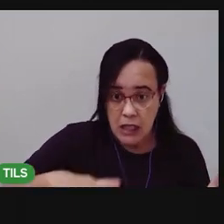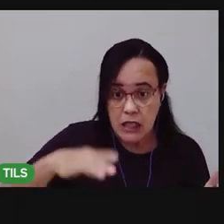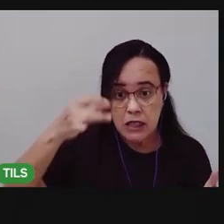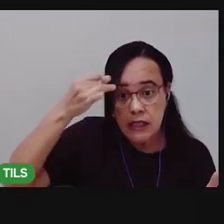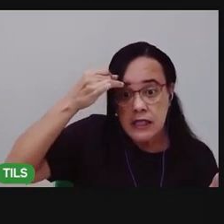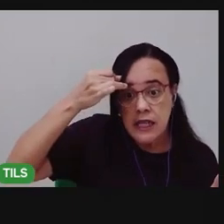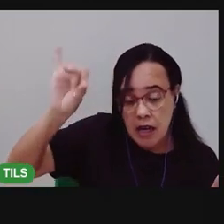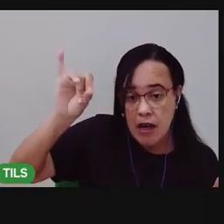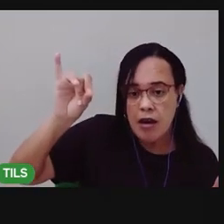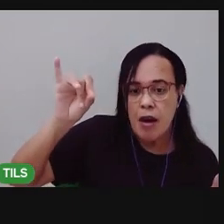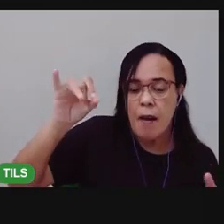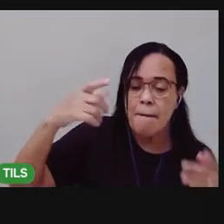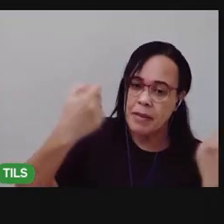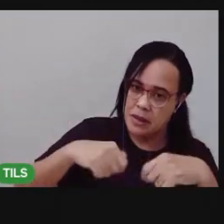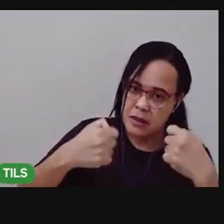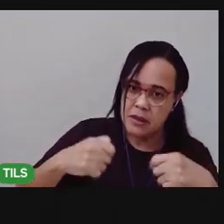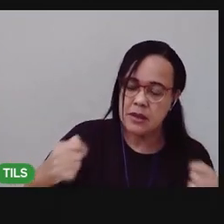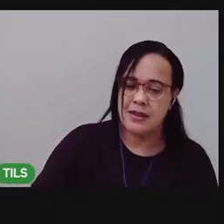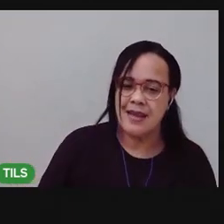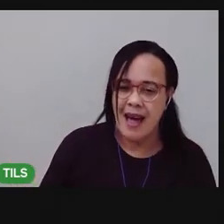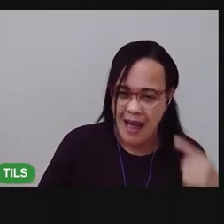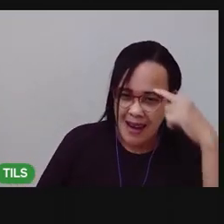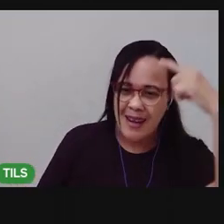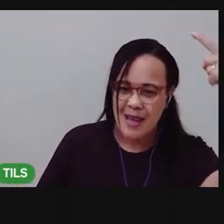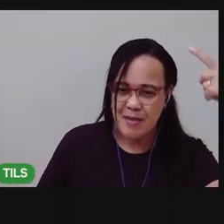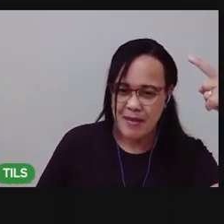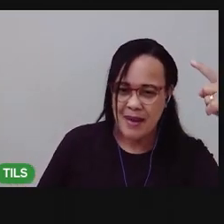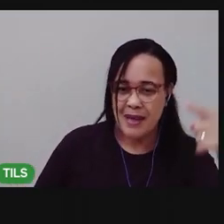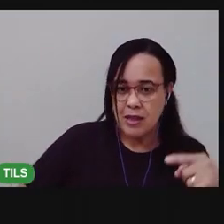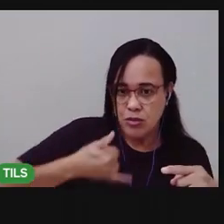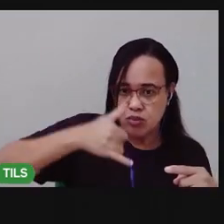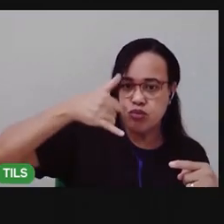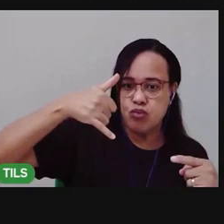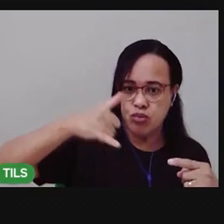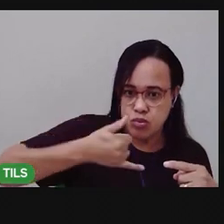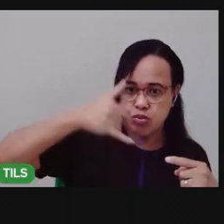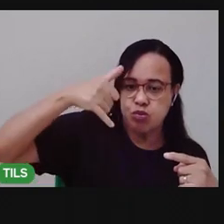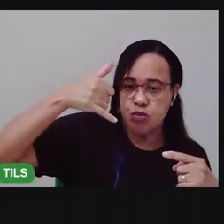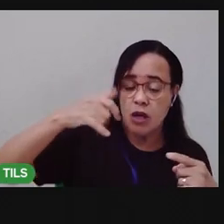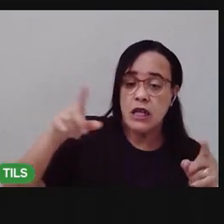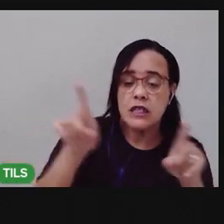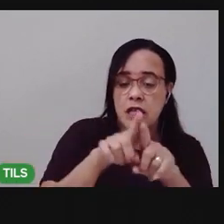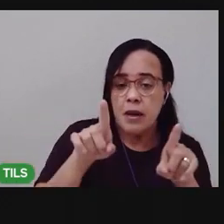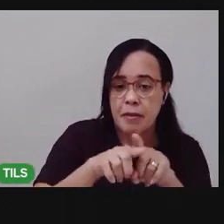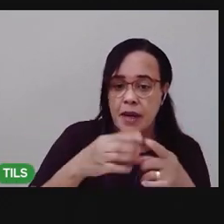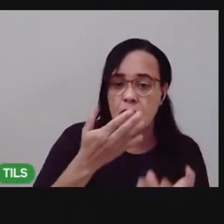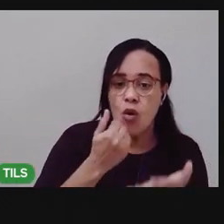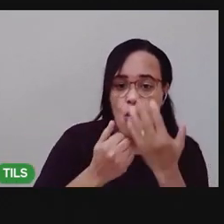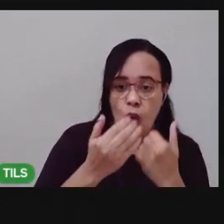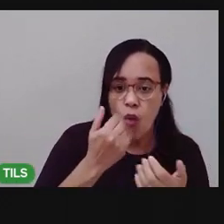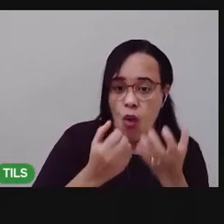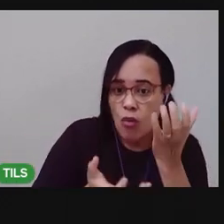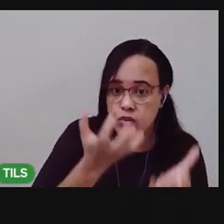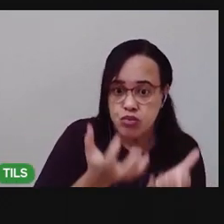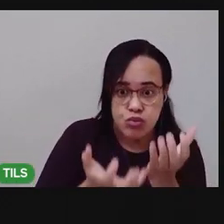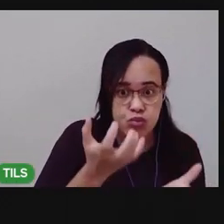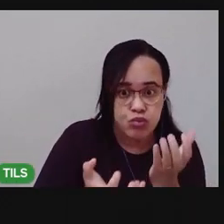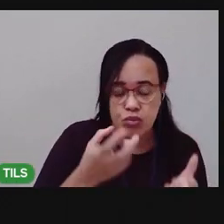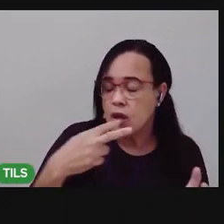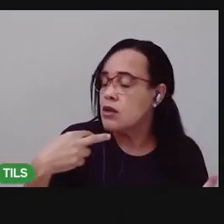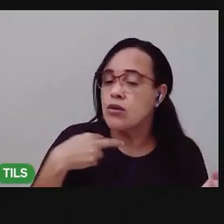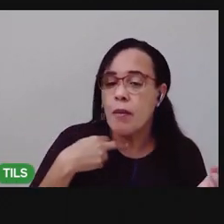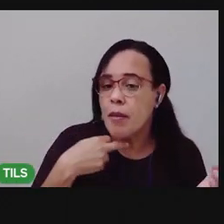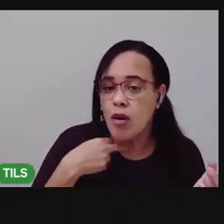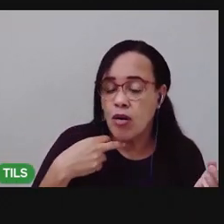Como, por exemplo, mexer em tomadas, mexer no fogão, né? Manipular produtos químicos.